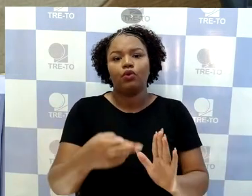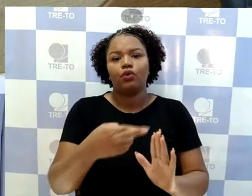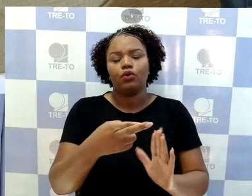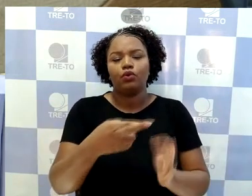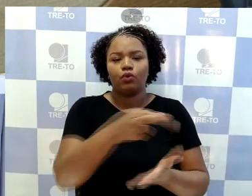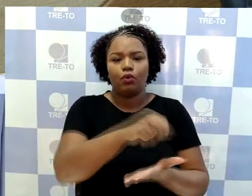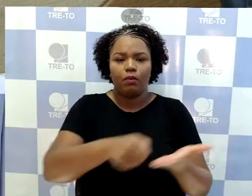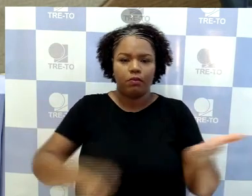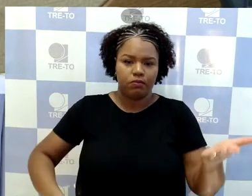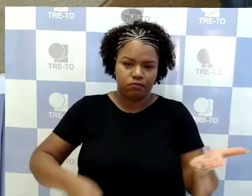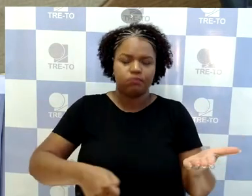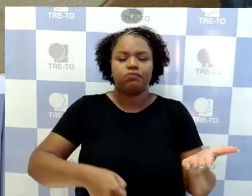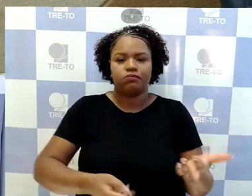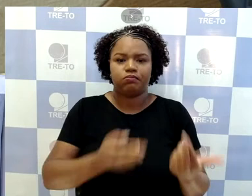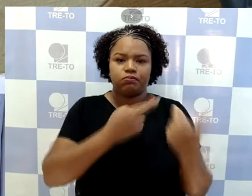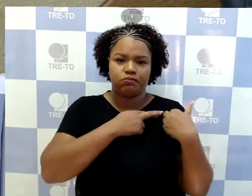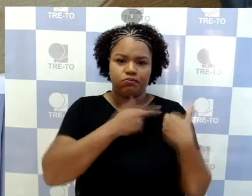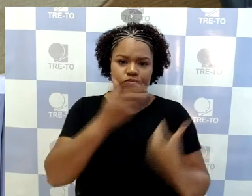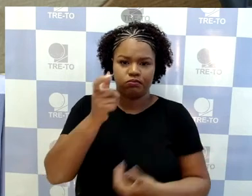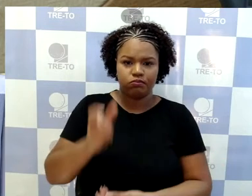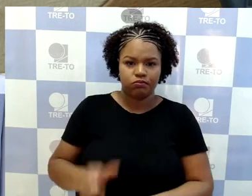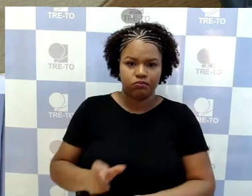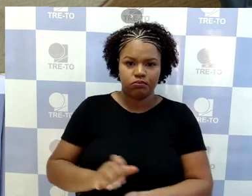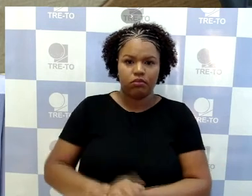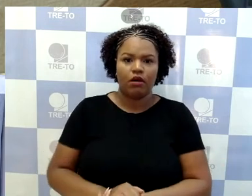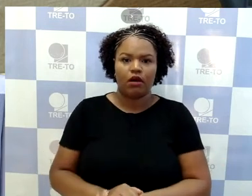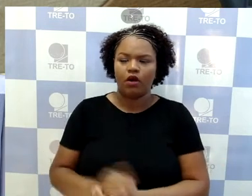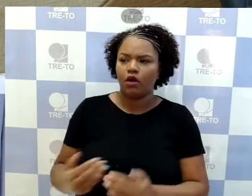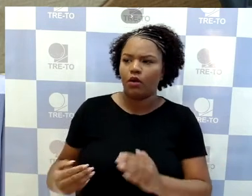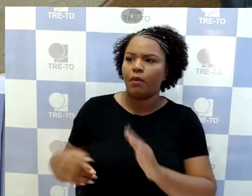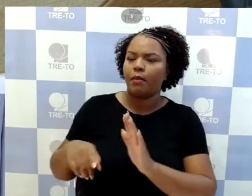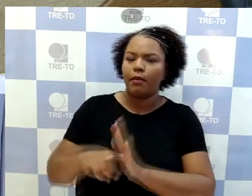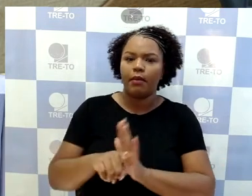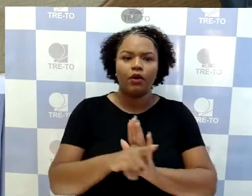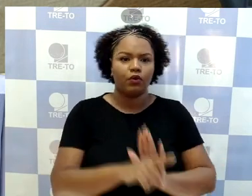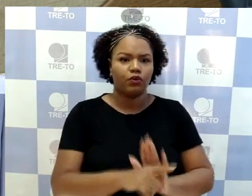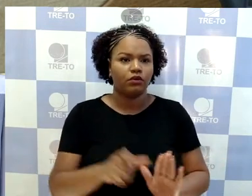Consulto meus pares se há mais alguma questão a ser tratada nesta sessão.